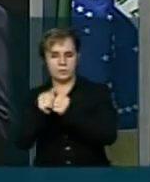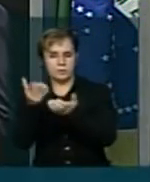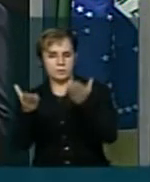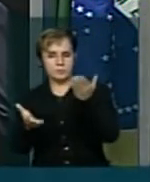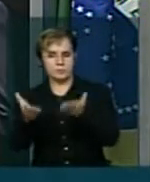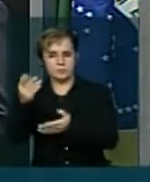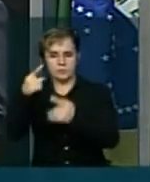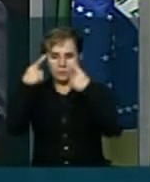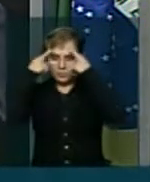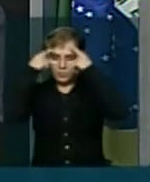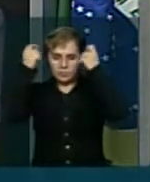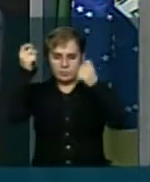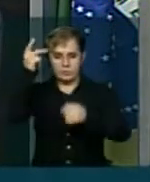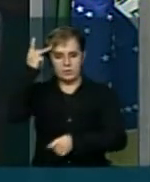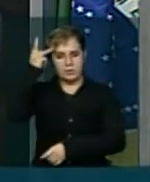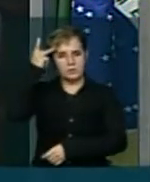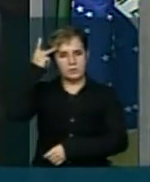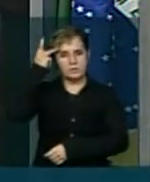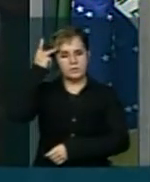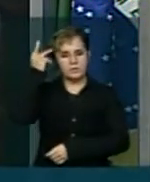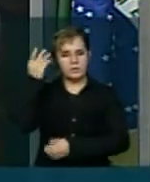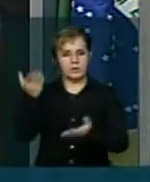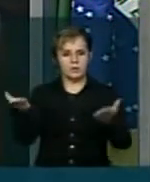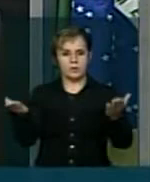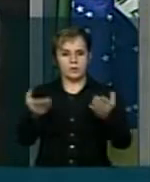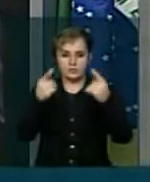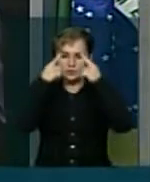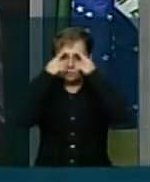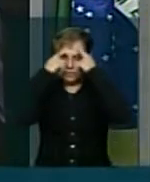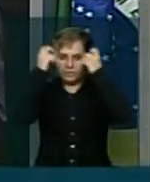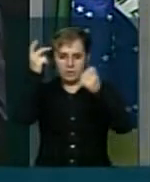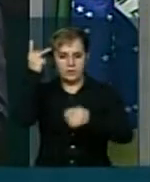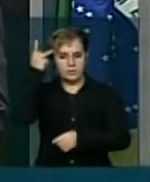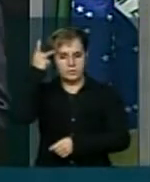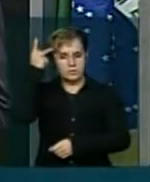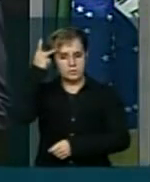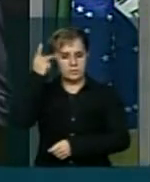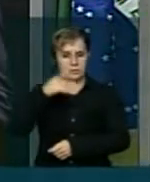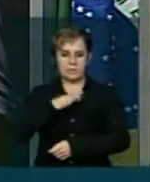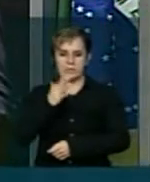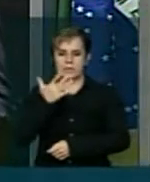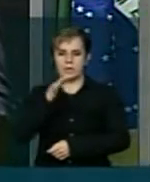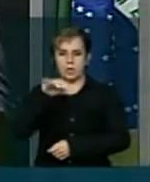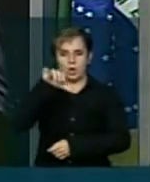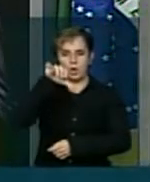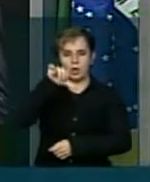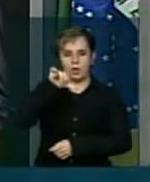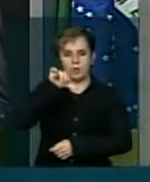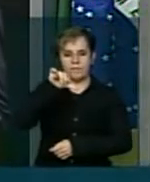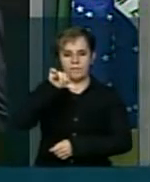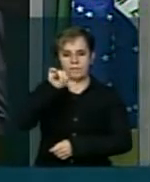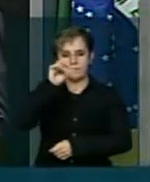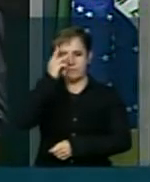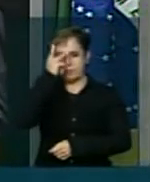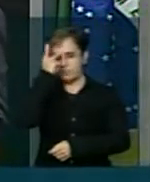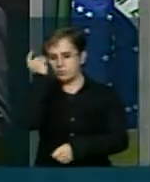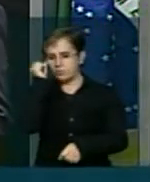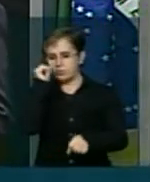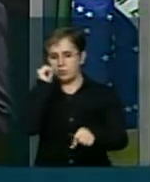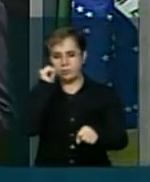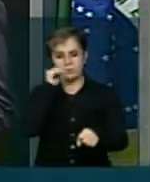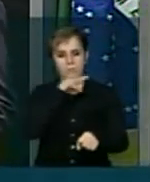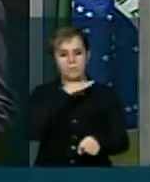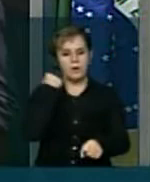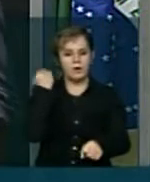ter uma ideia A violência em São Paulo hoje atinge uma média de nove mortes Nove assassinatos a cada 100 mil